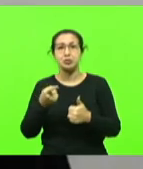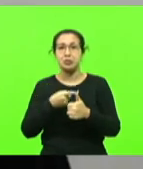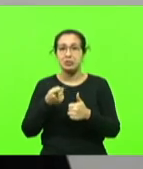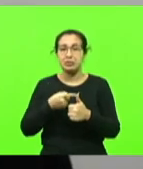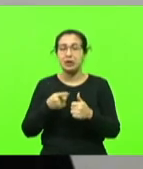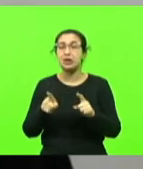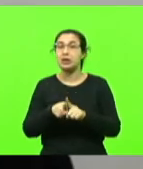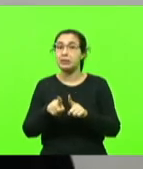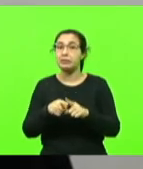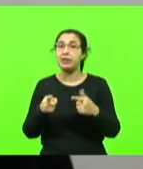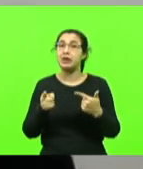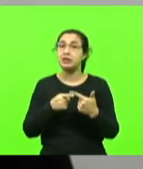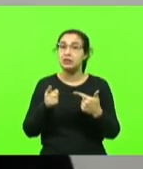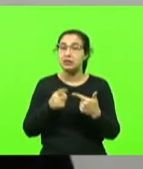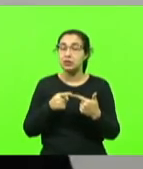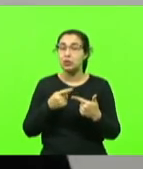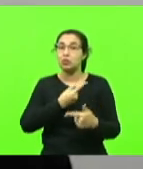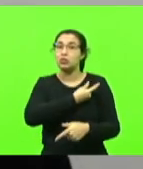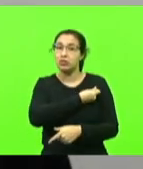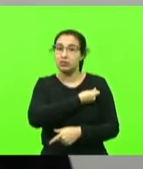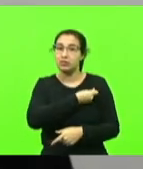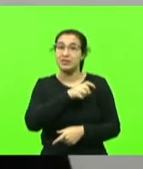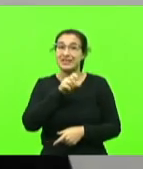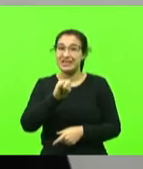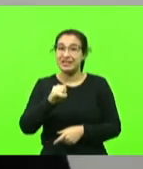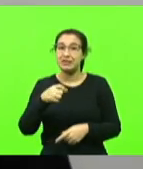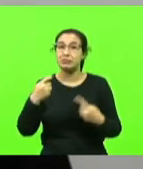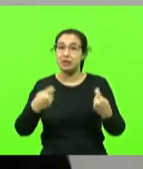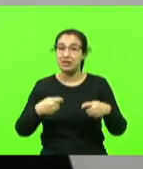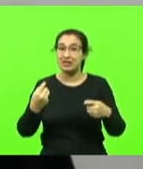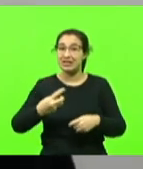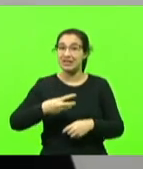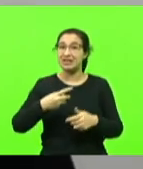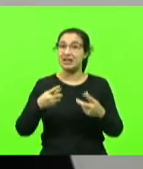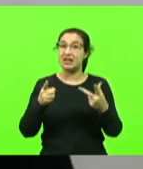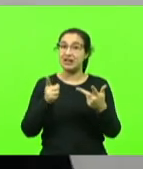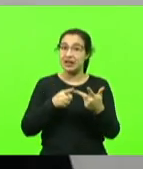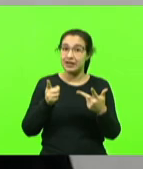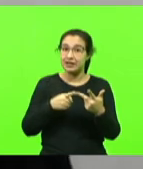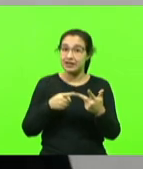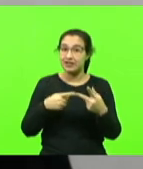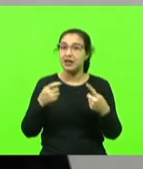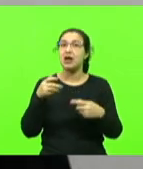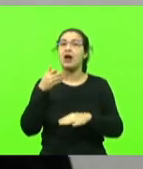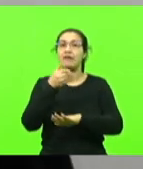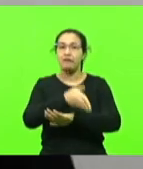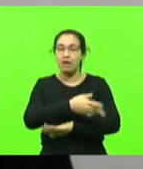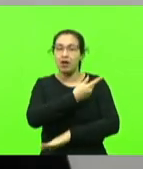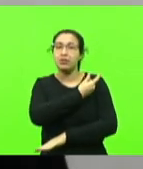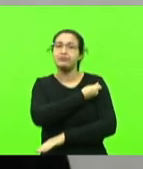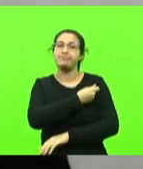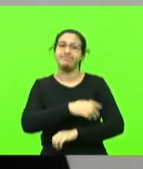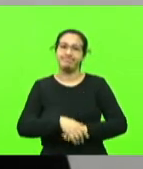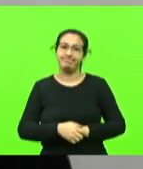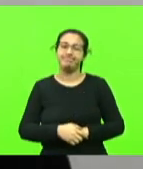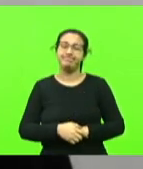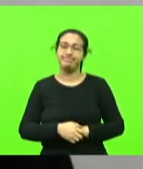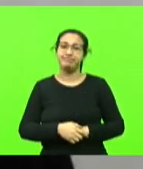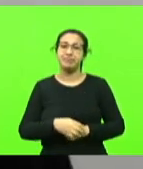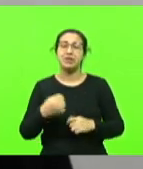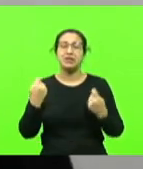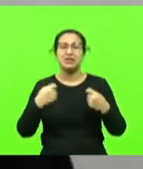dose. Se houver dose de reforço também, nós temos que vencer essa pandemia.